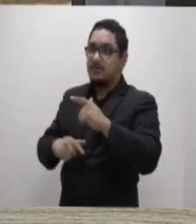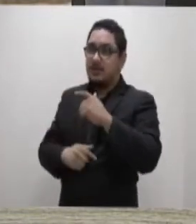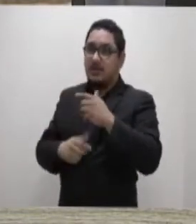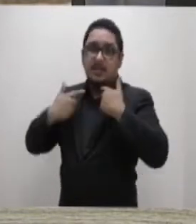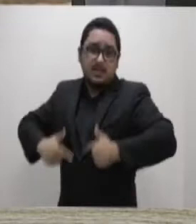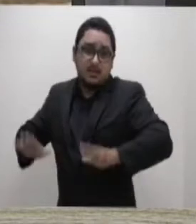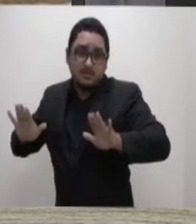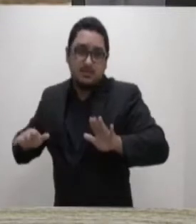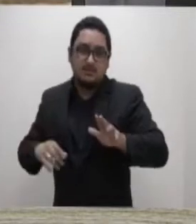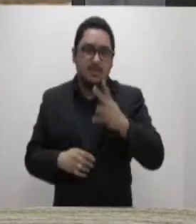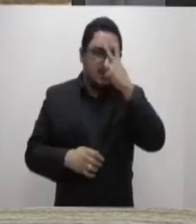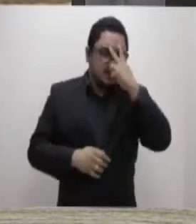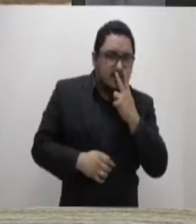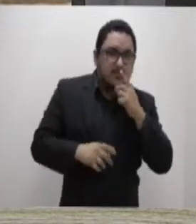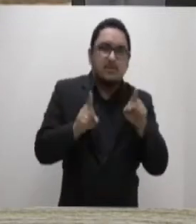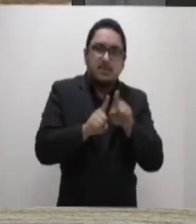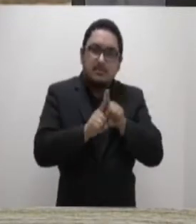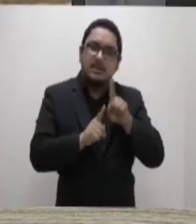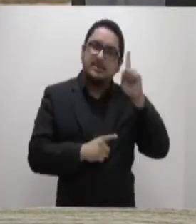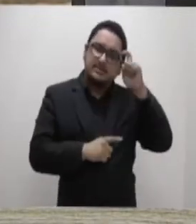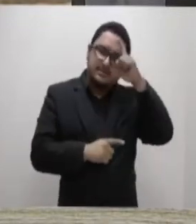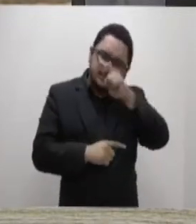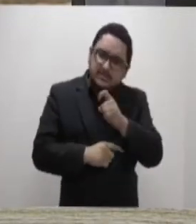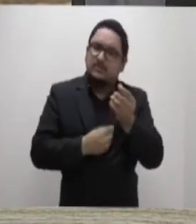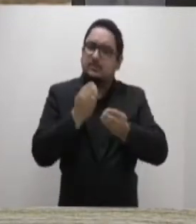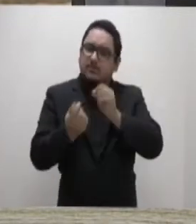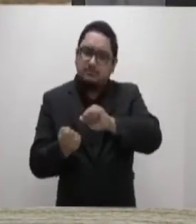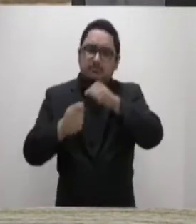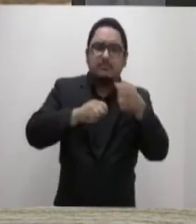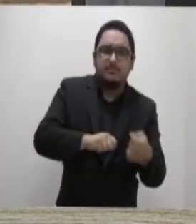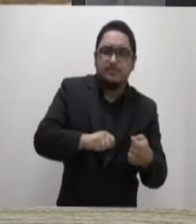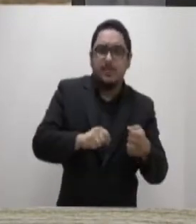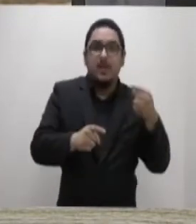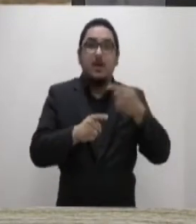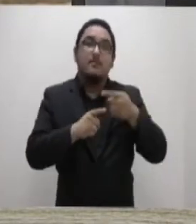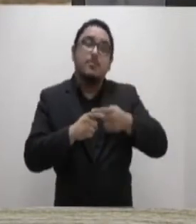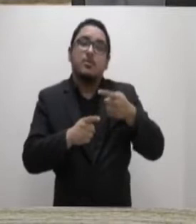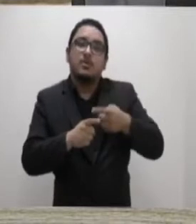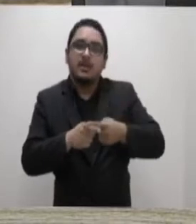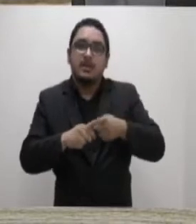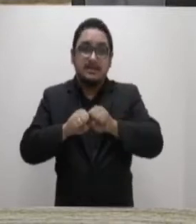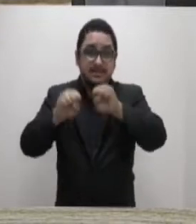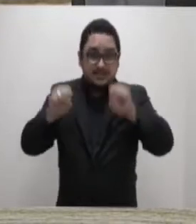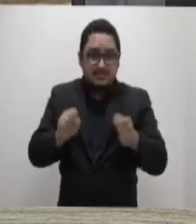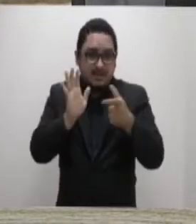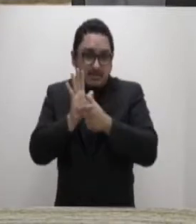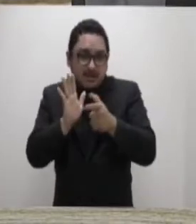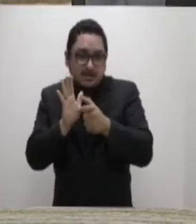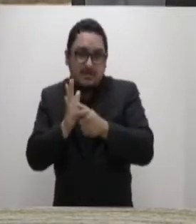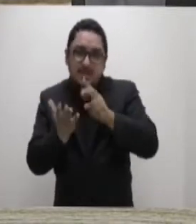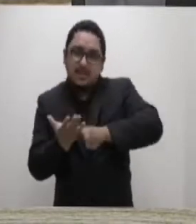cegos também teriam essa dificuldade na adaptação, uma vez que os softwares de leitura não fazem esta